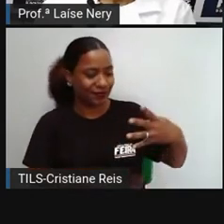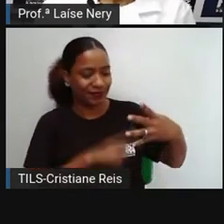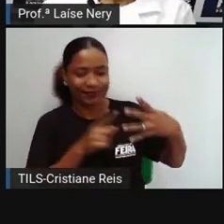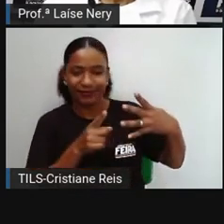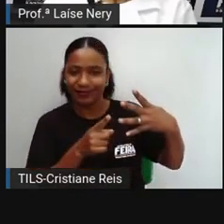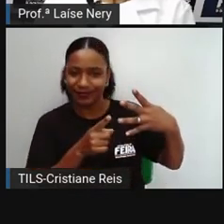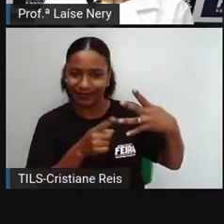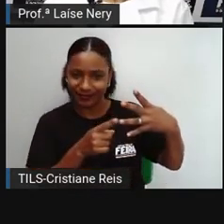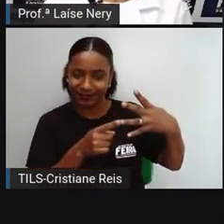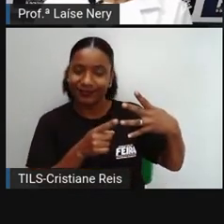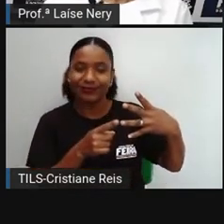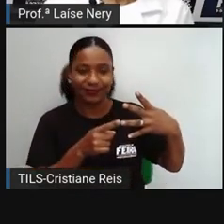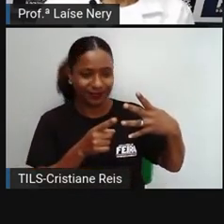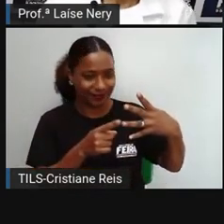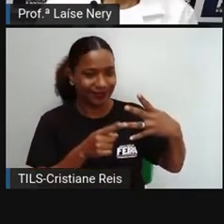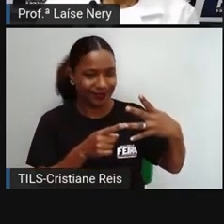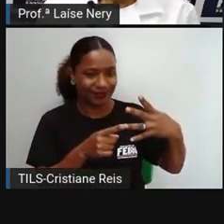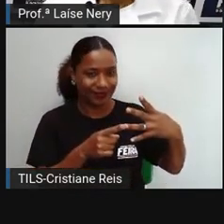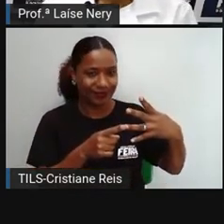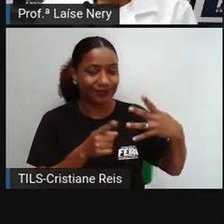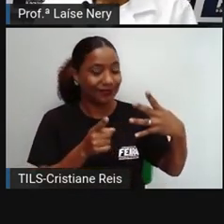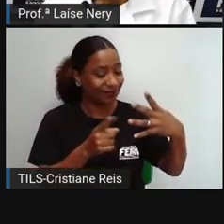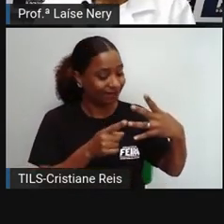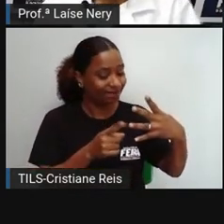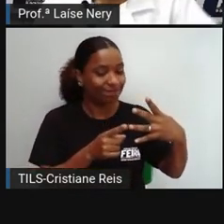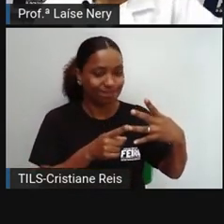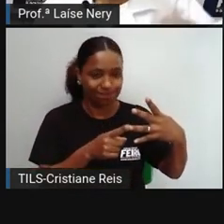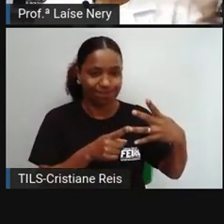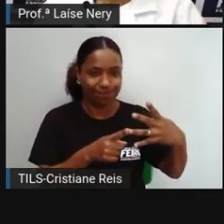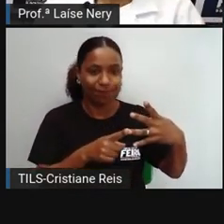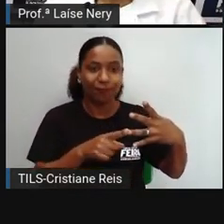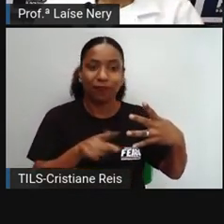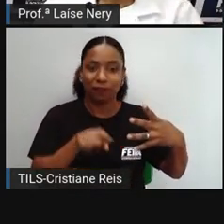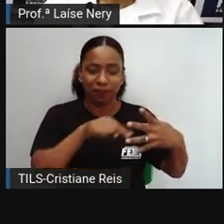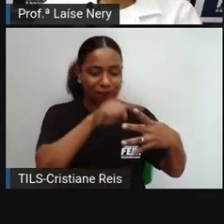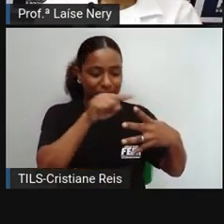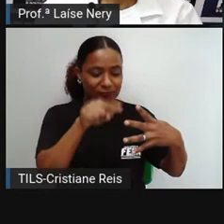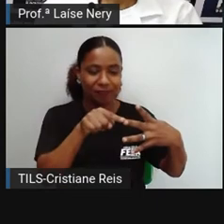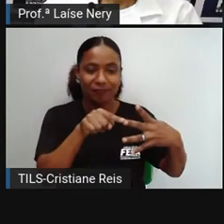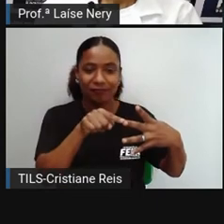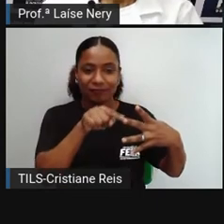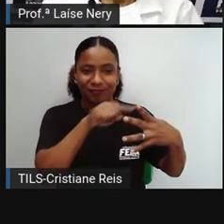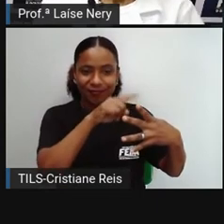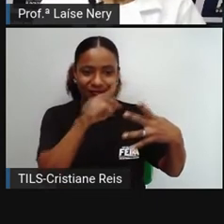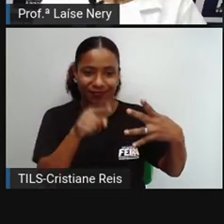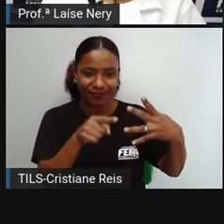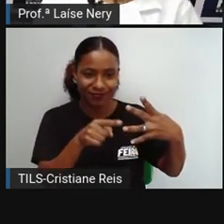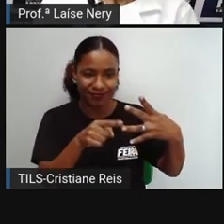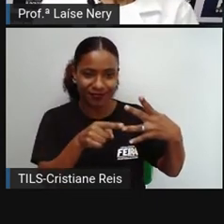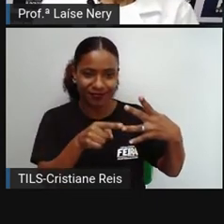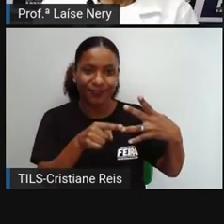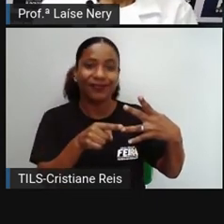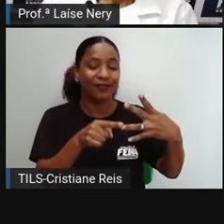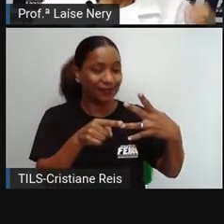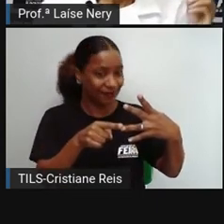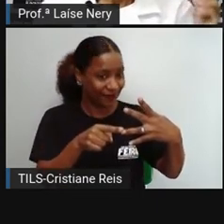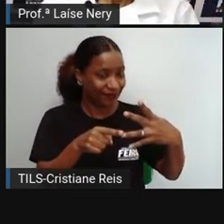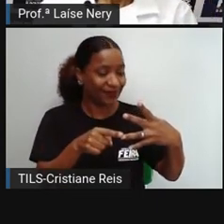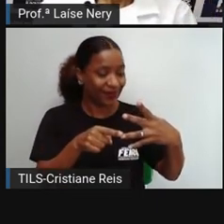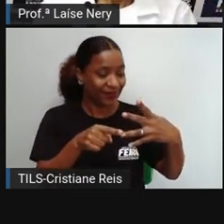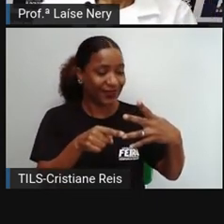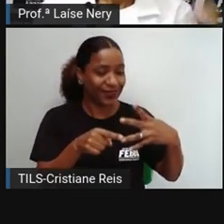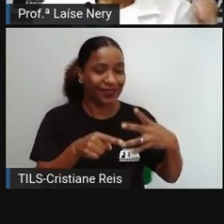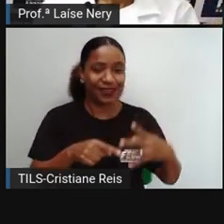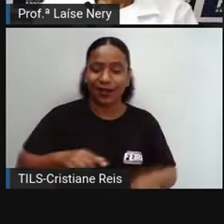que vem depois da adolescência. Ele passa por aquelas transformações da adolescência para chegar na vida